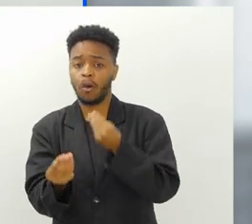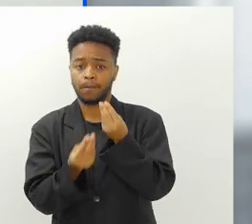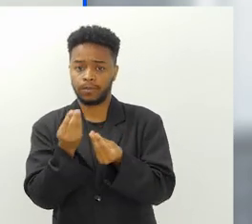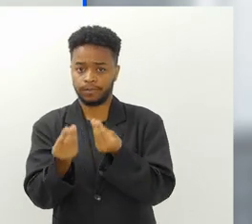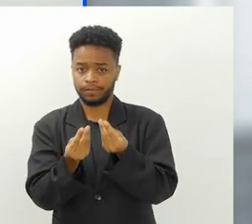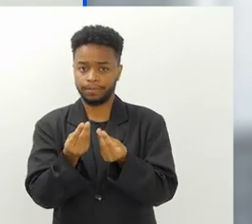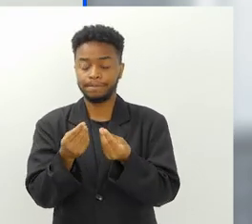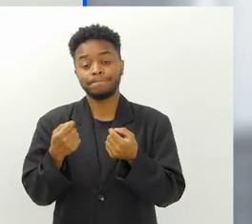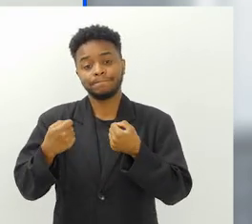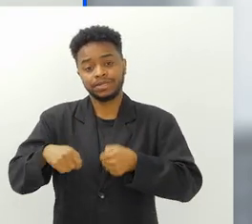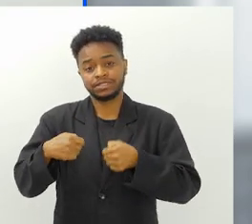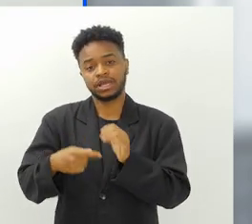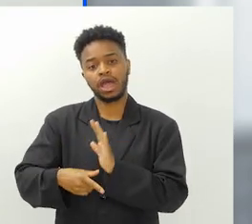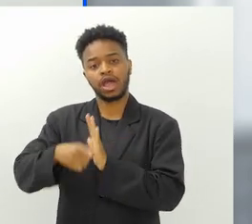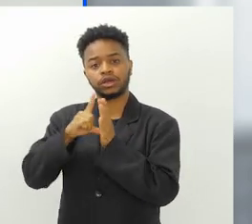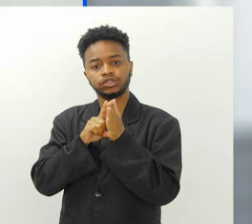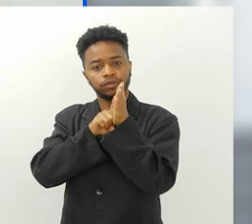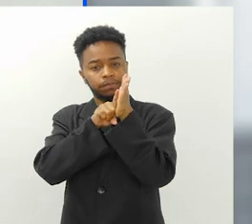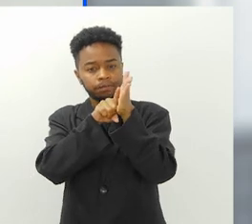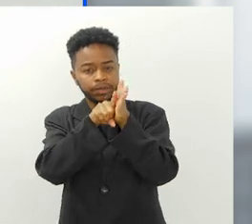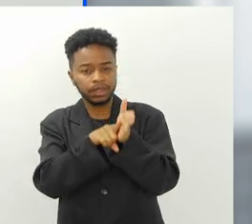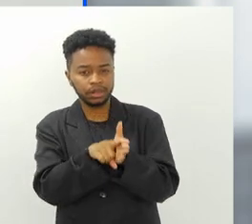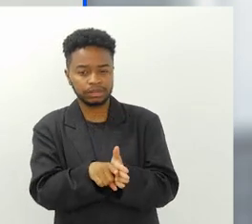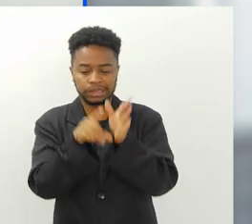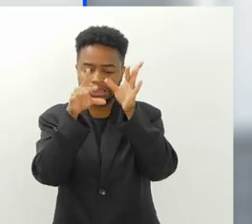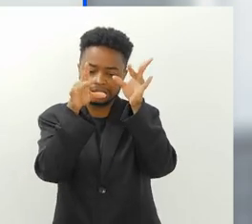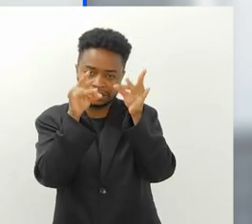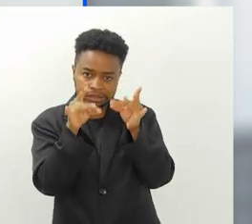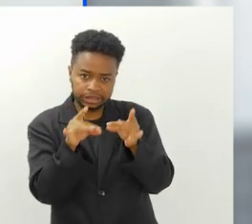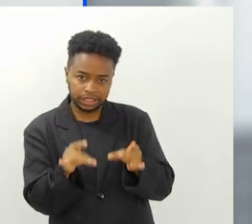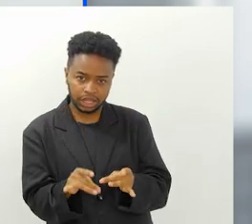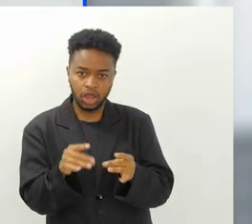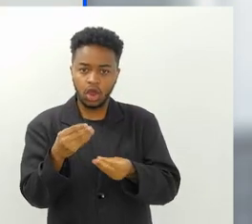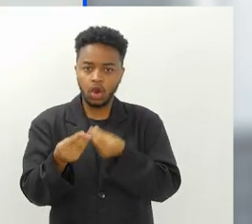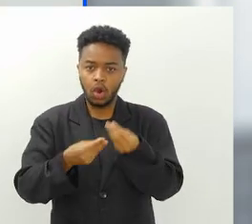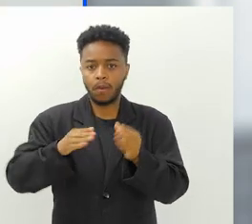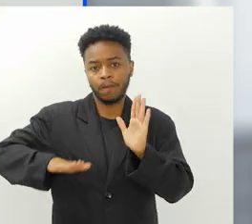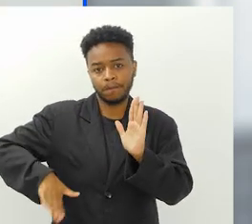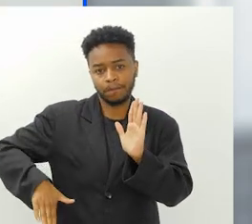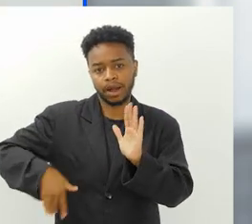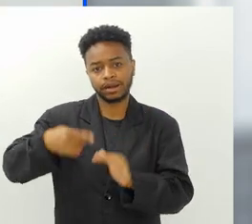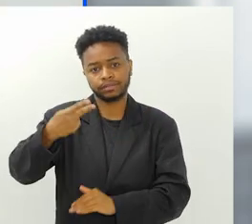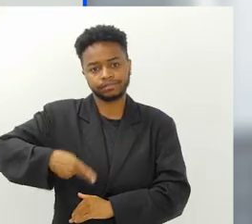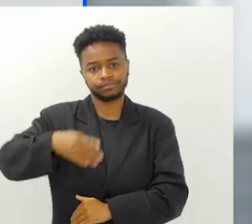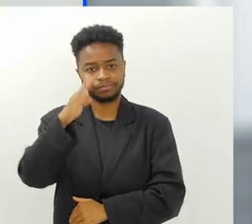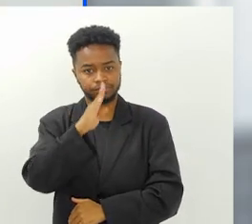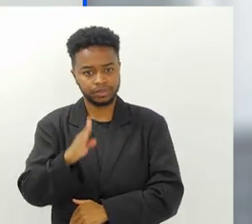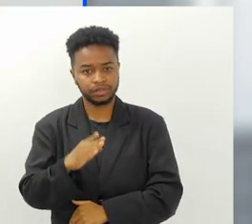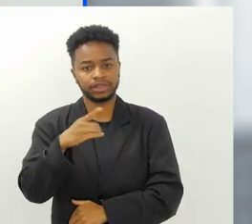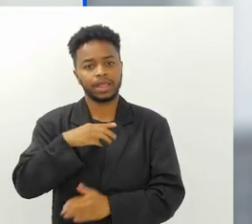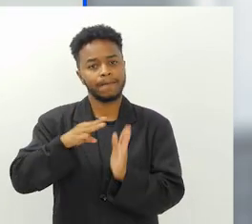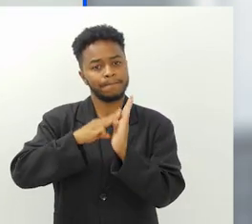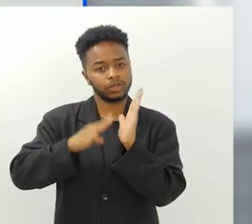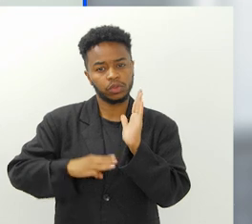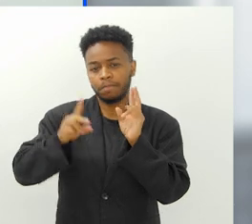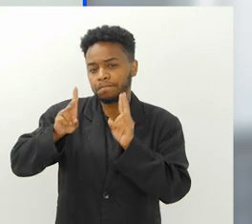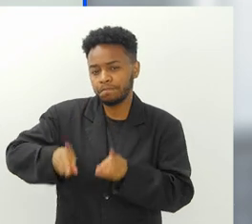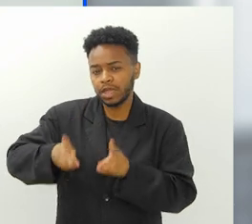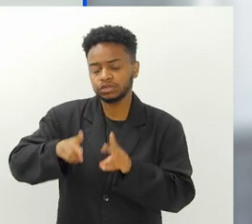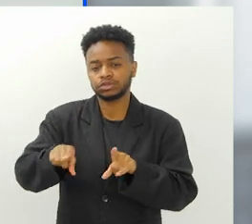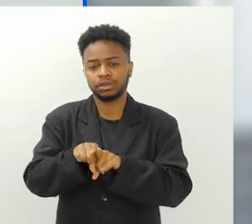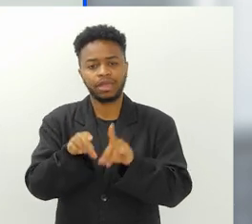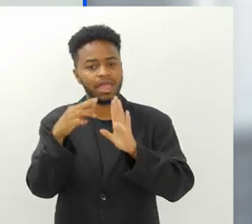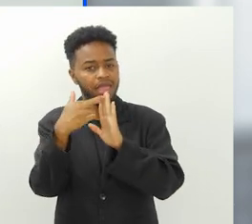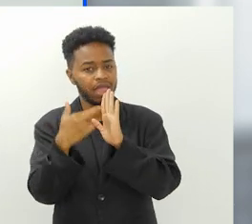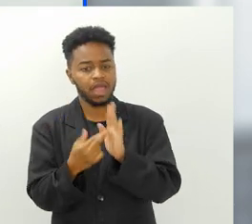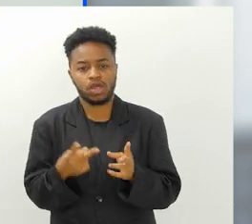garantisse que uma pesquisa pudesse ler toda a costa brasileira de uma maneira consistente, com a mesma metodologia, com o mesmo rigor